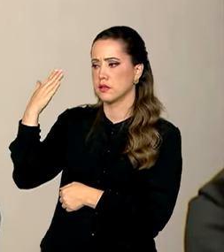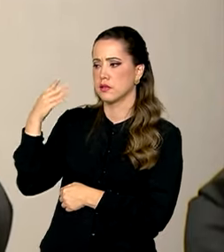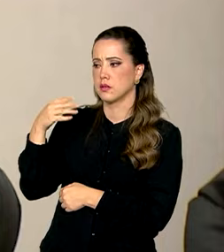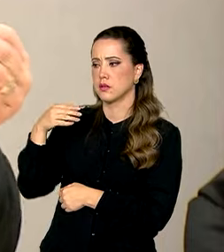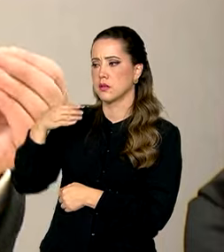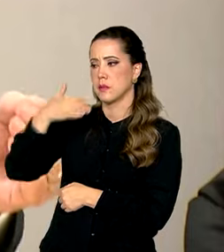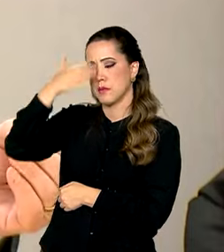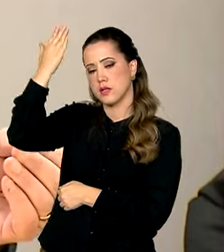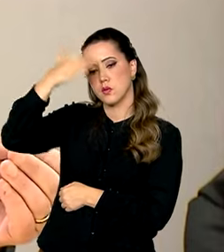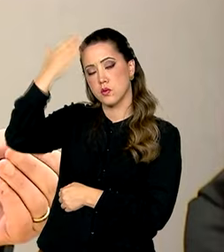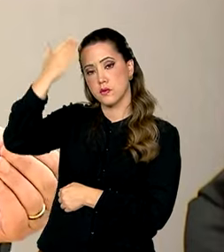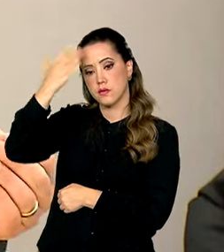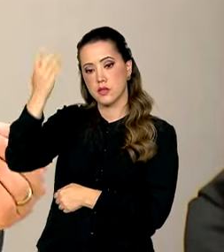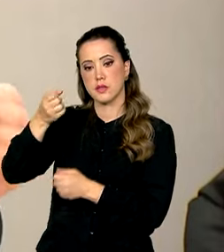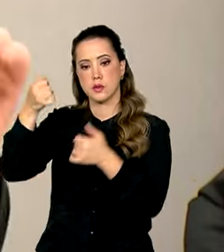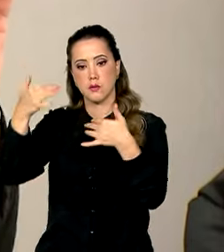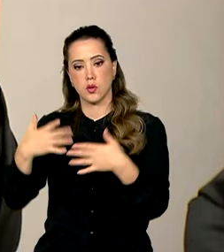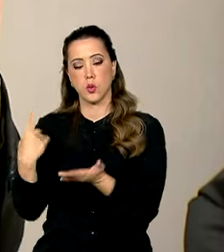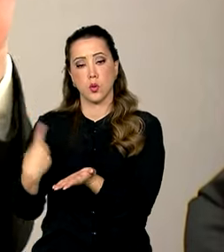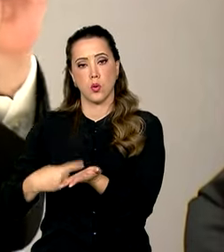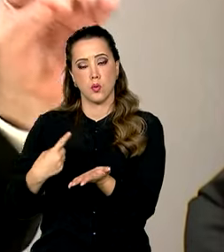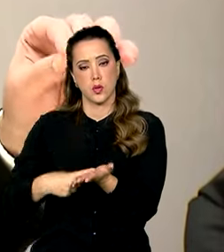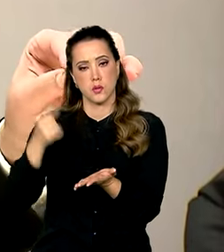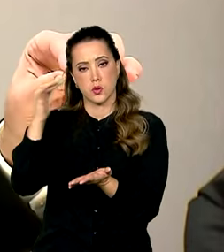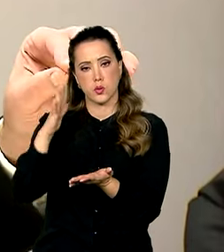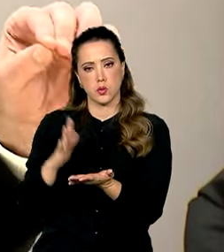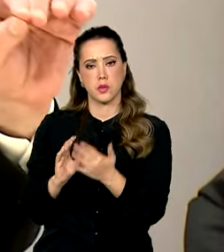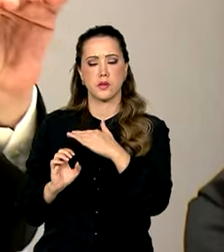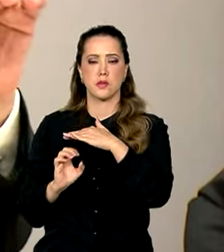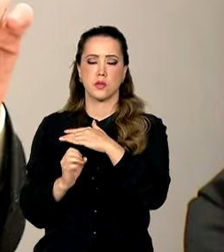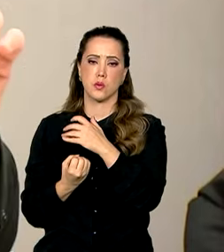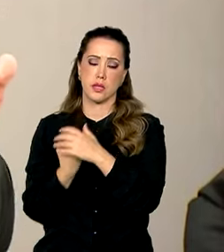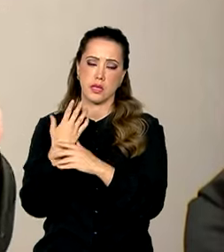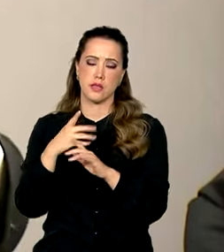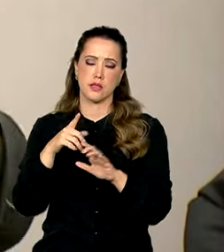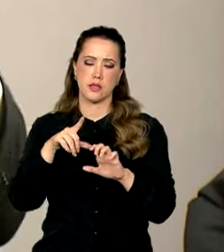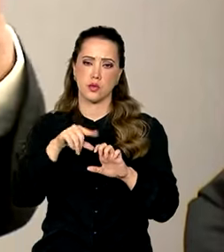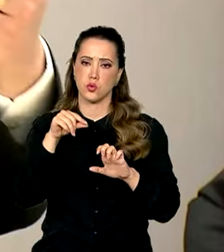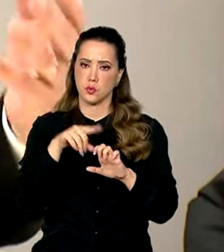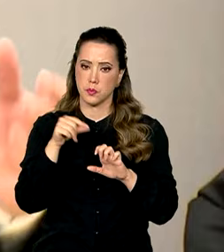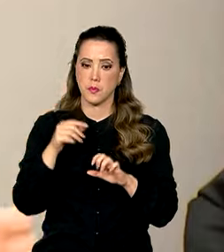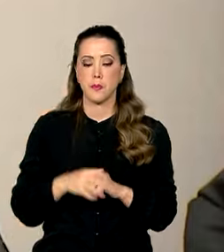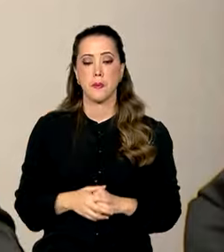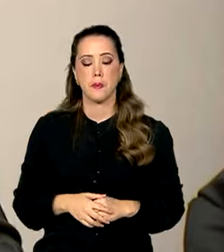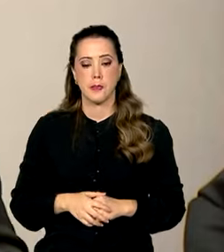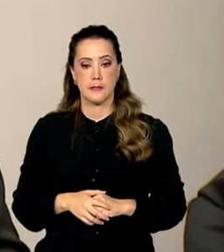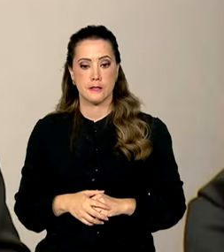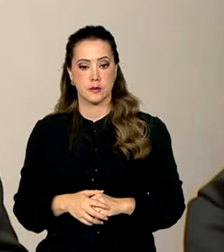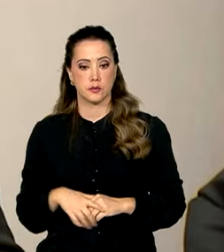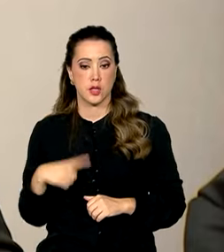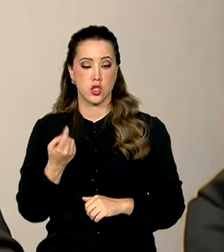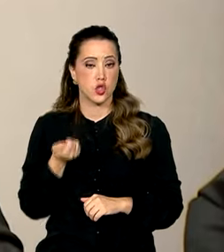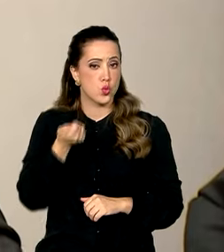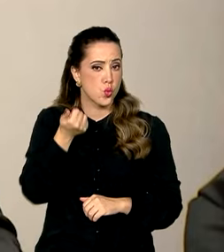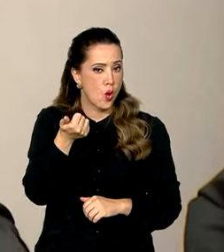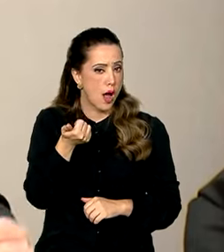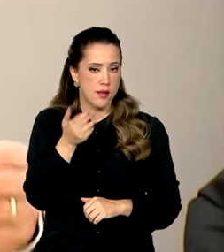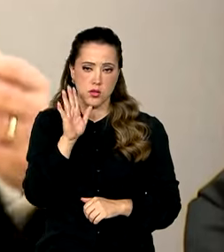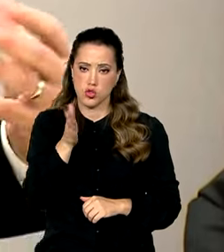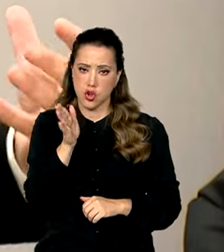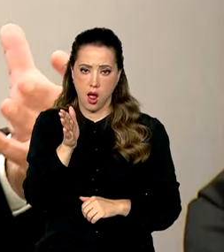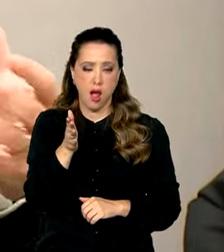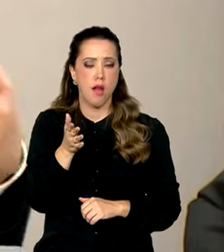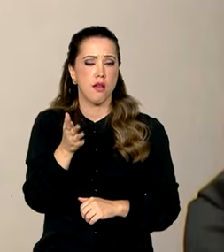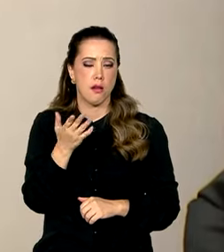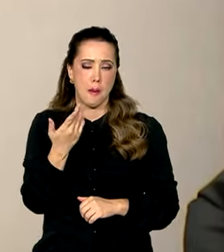compromisso do governo brasileiro com o empreendedorismo. Nós estamos na iminência de aprovar a reforma tributária, que